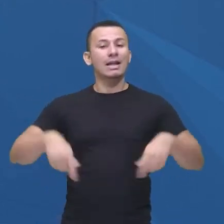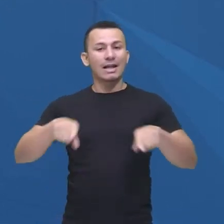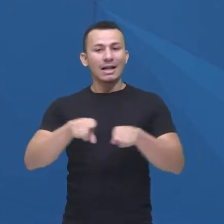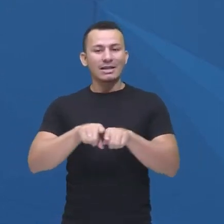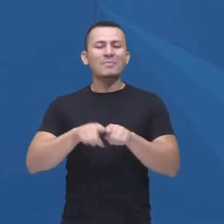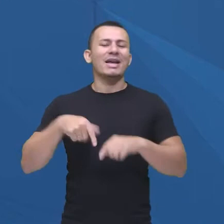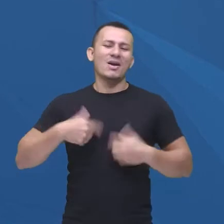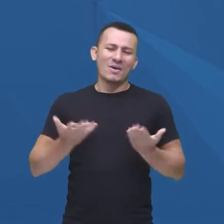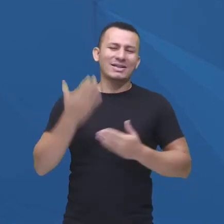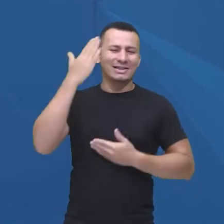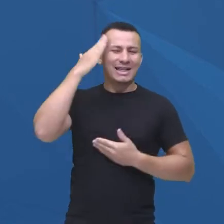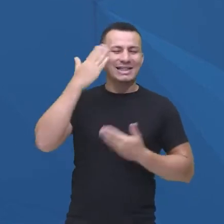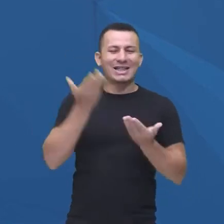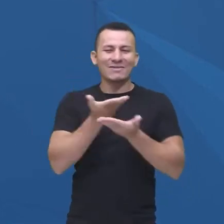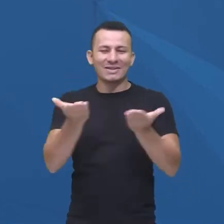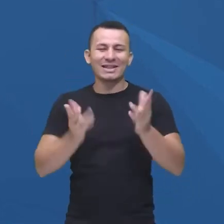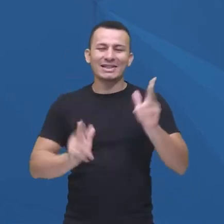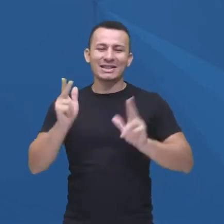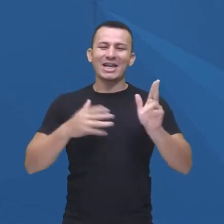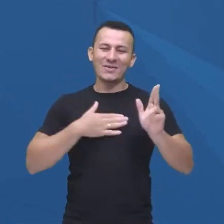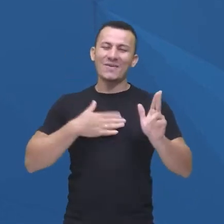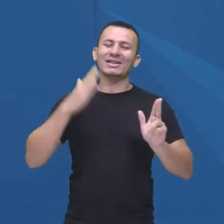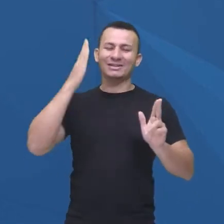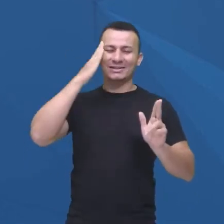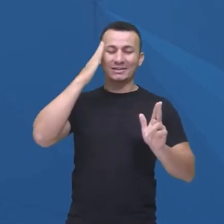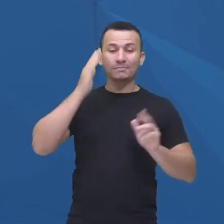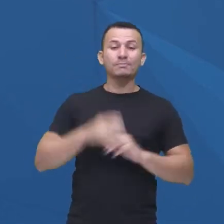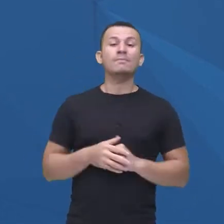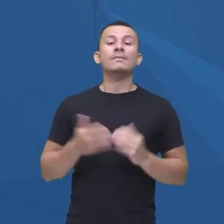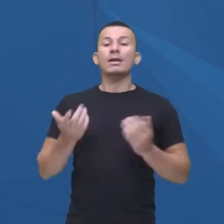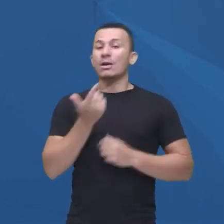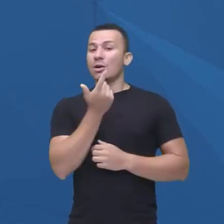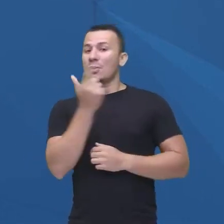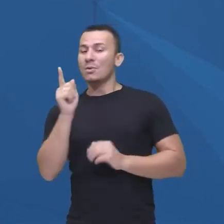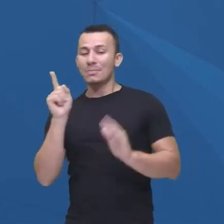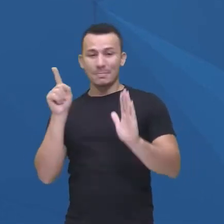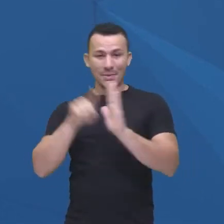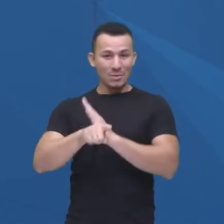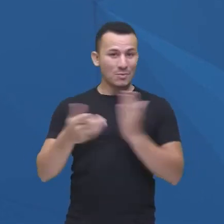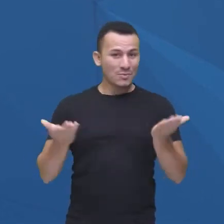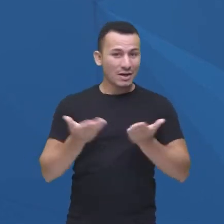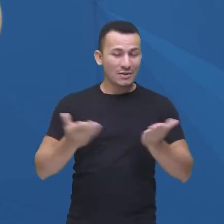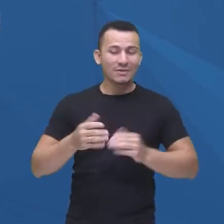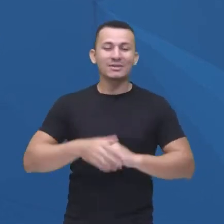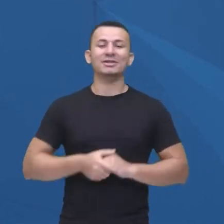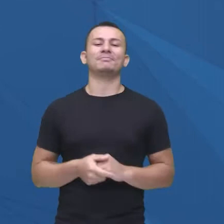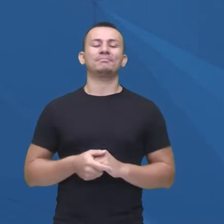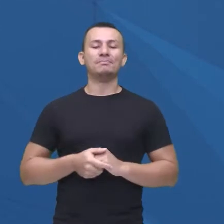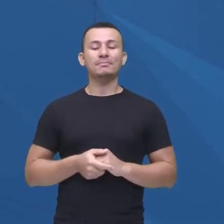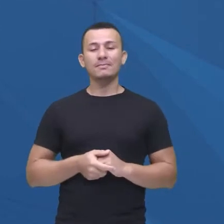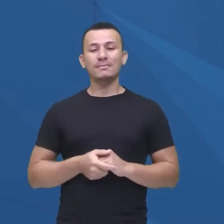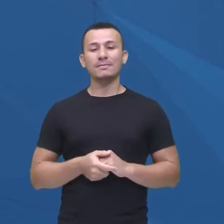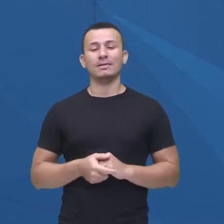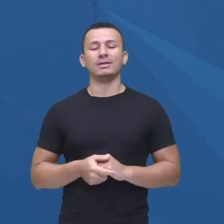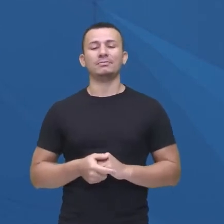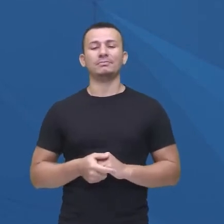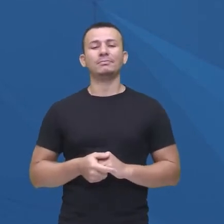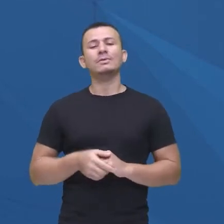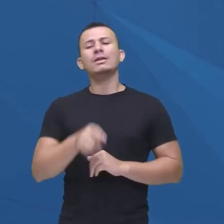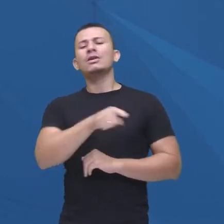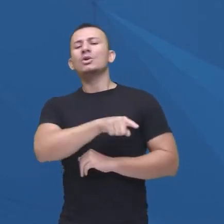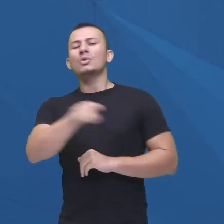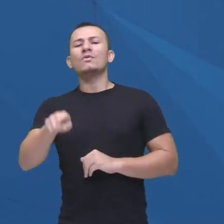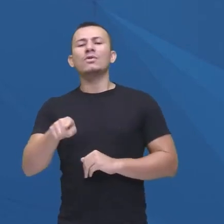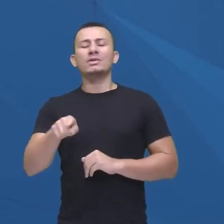sei aí qual é a sua série favorita. Agora a pergunta que é curiosa e eu quero saber se vocês vão ou